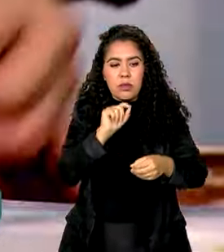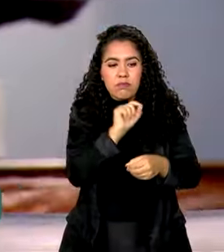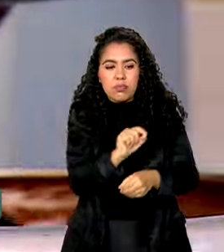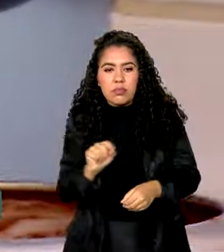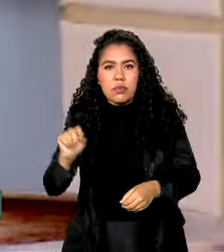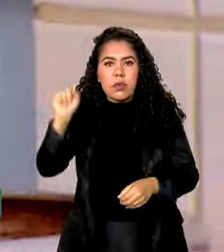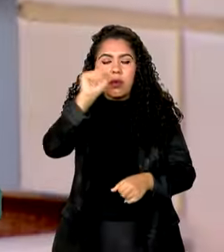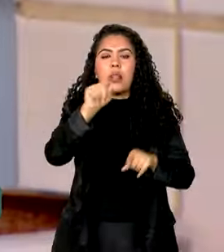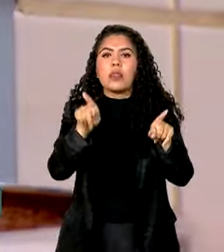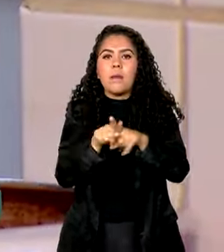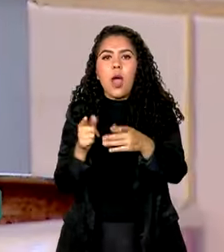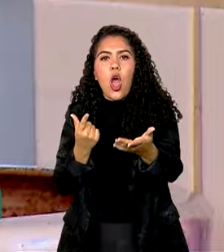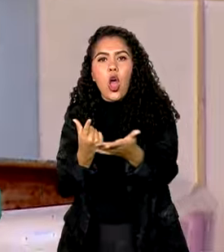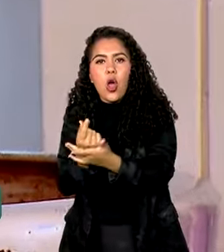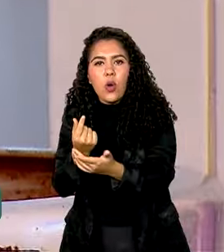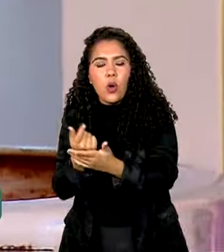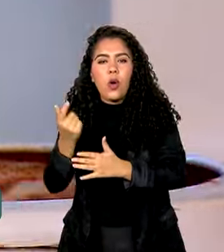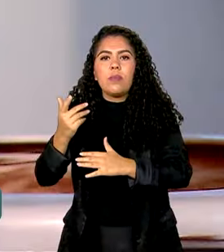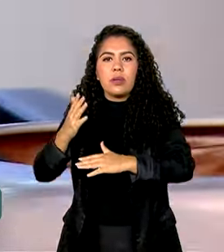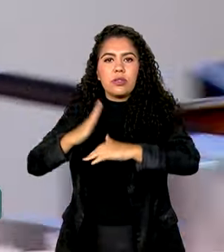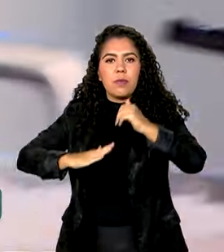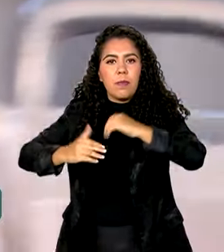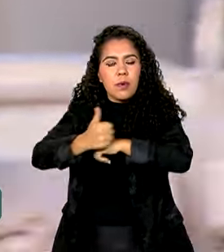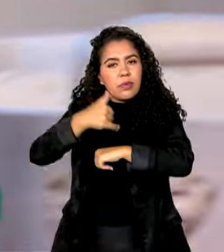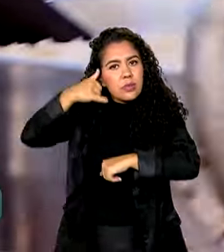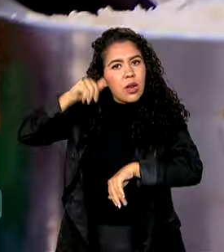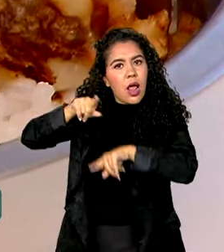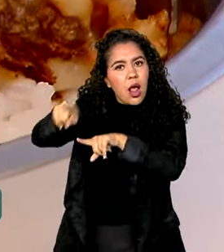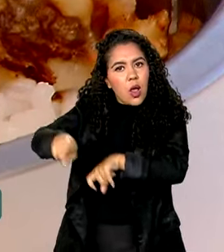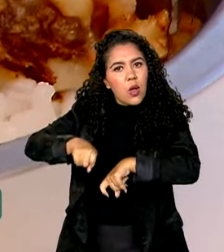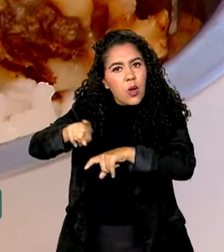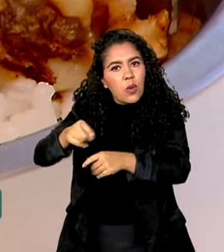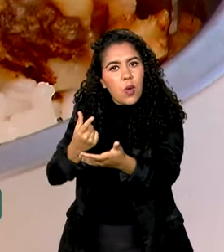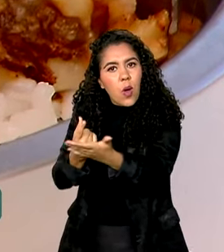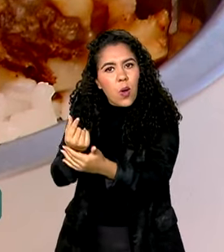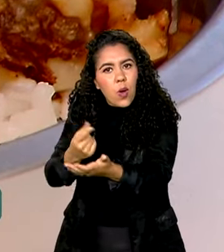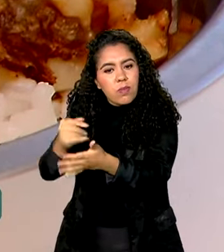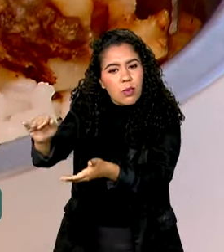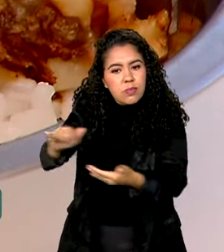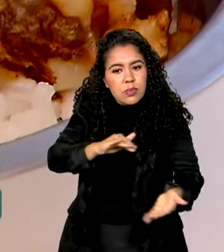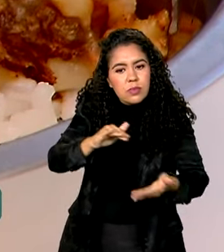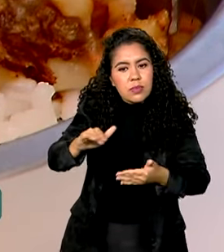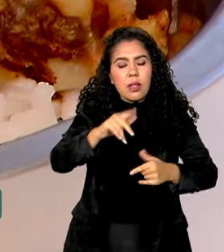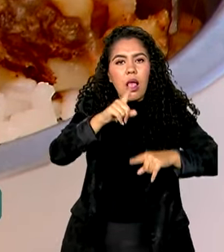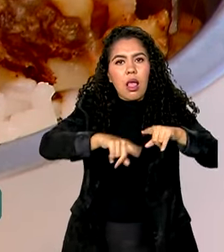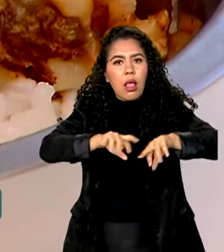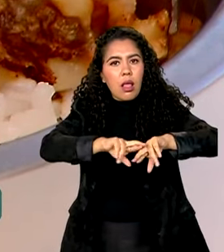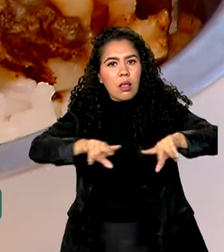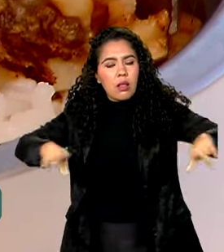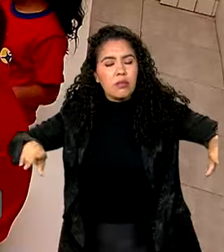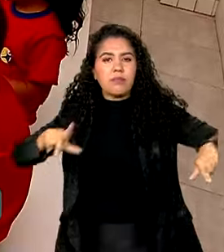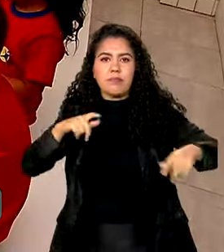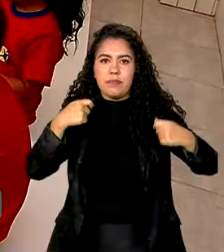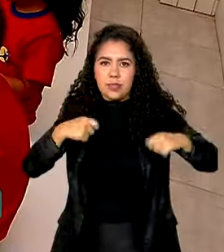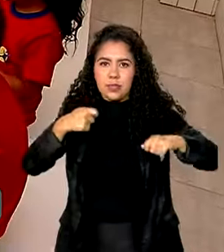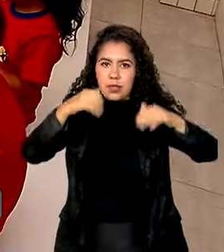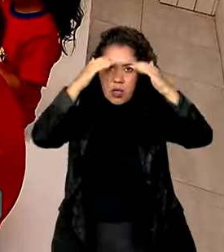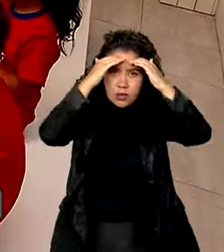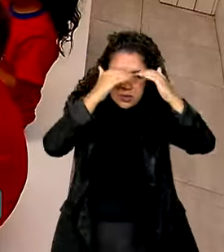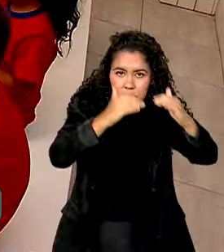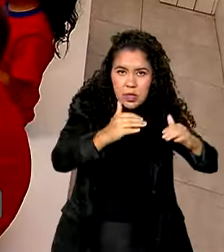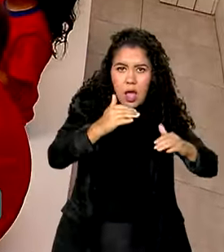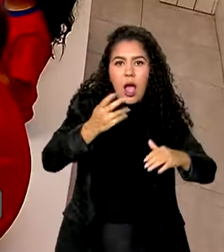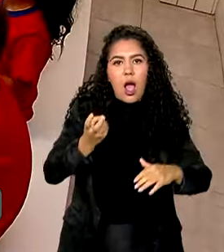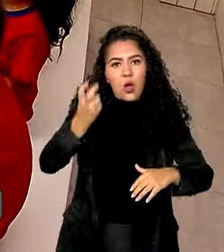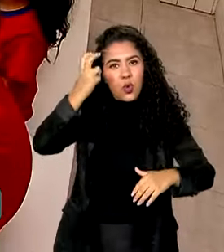pequenos produtores da agricultura familiar. Os itens devem ser variados e respeitar a cultura, as tradições